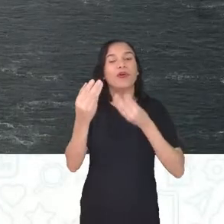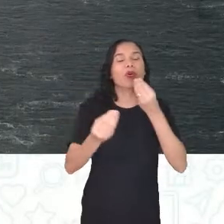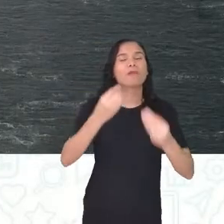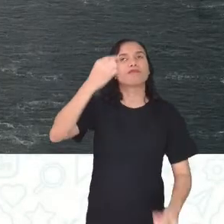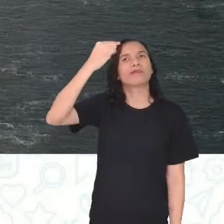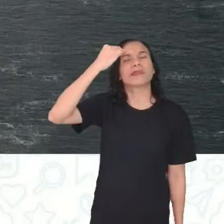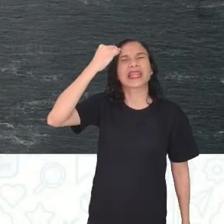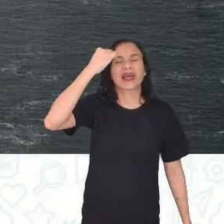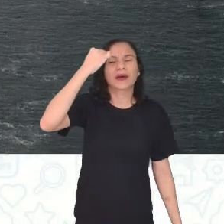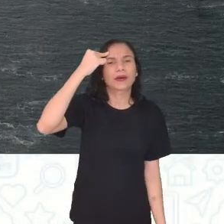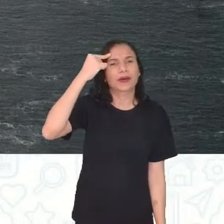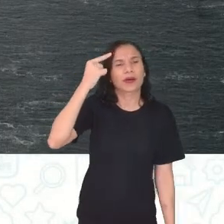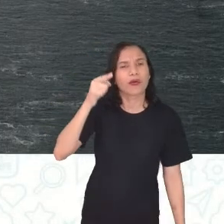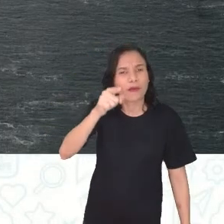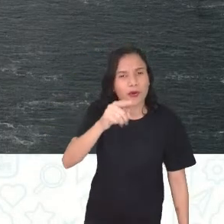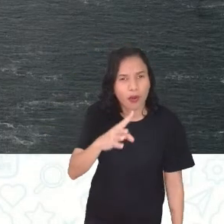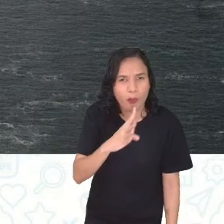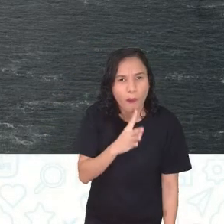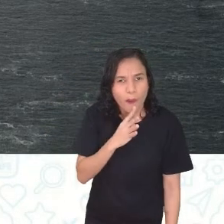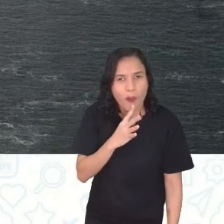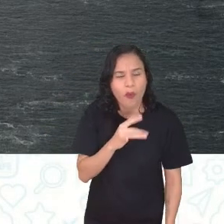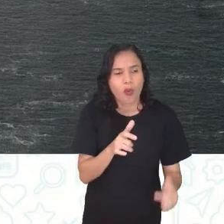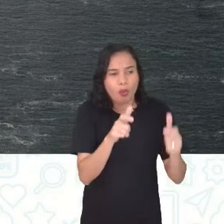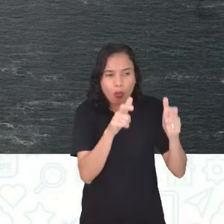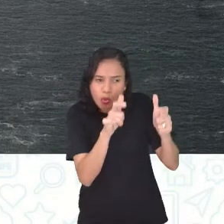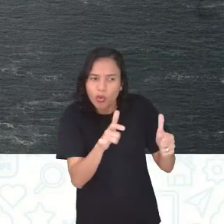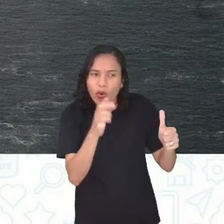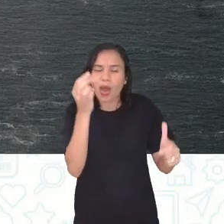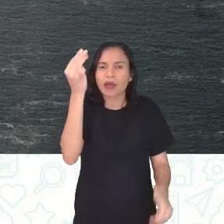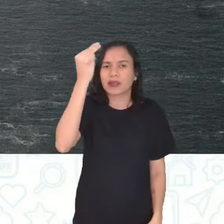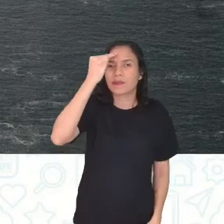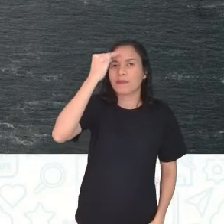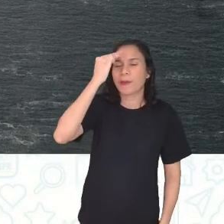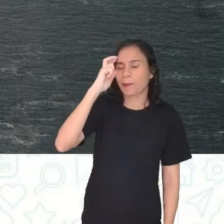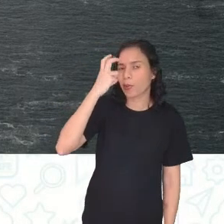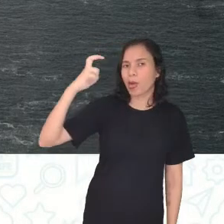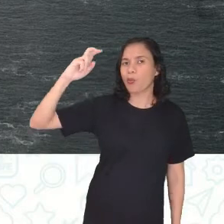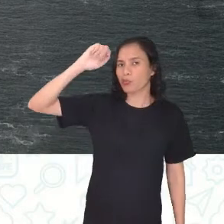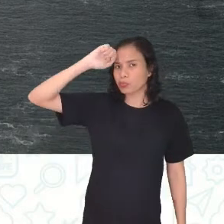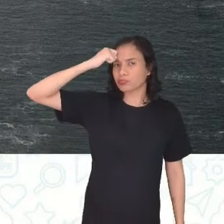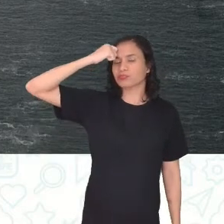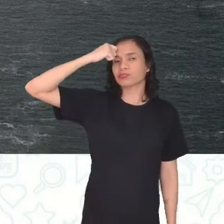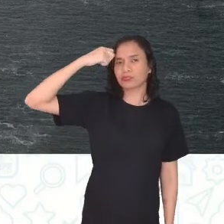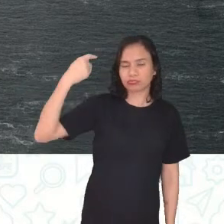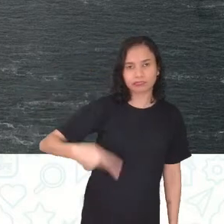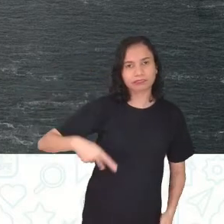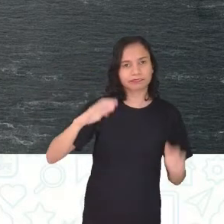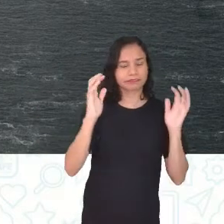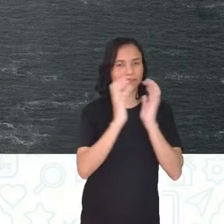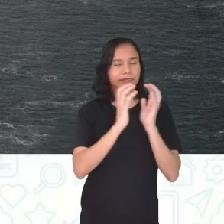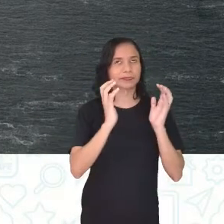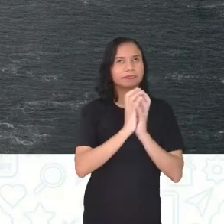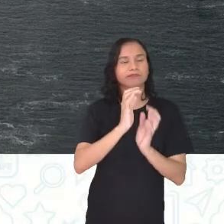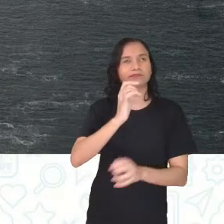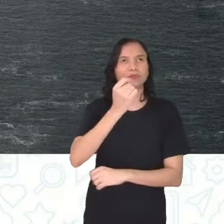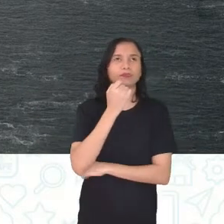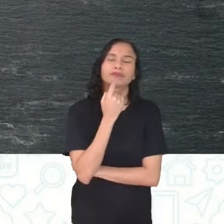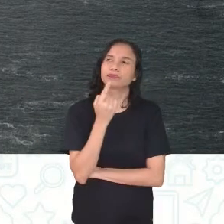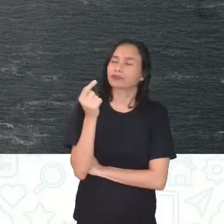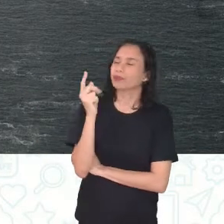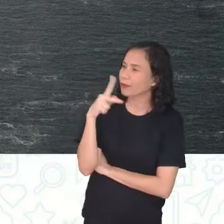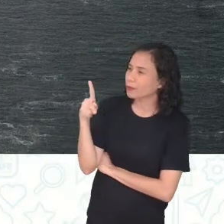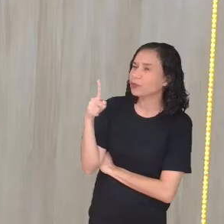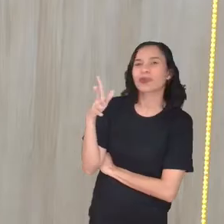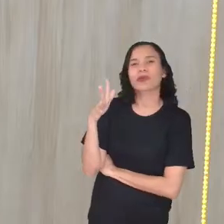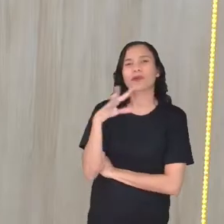pensar aí. Você conhece algum lugar de memória da cultura negra no Recife? E aí, professora